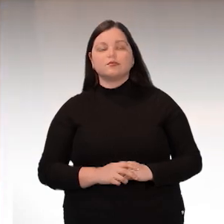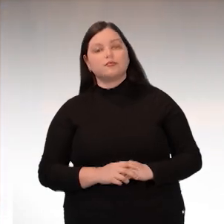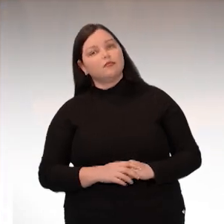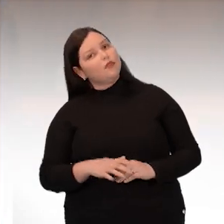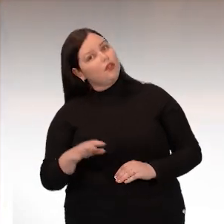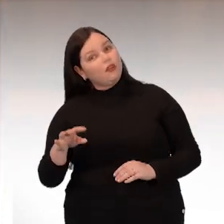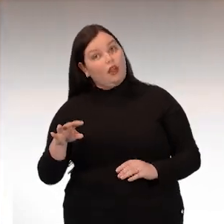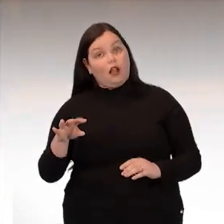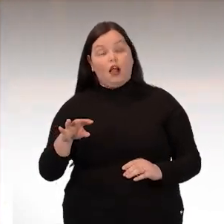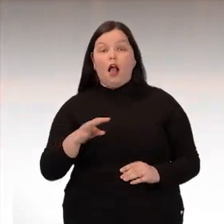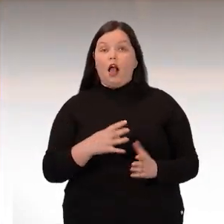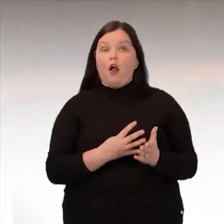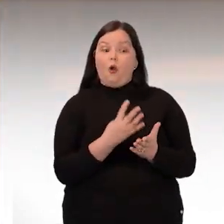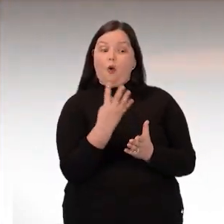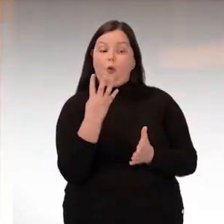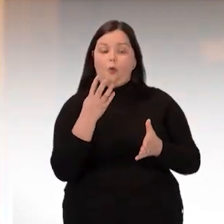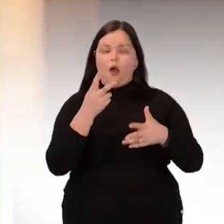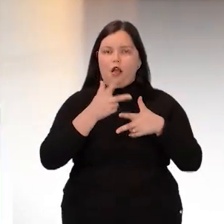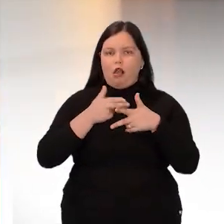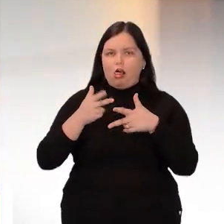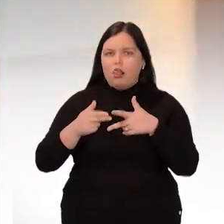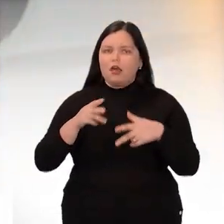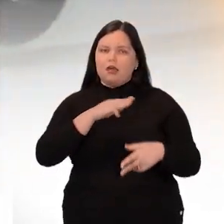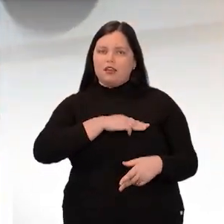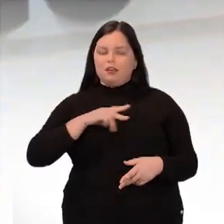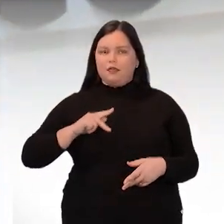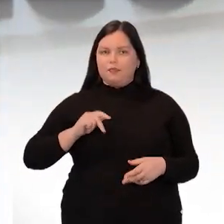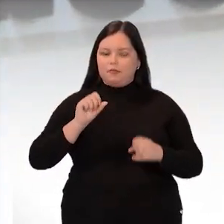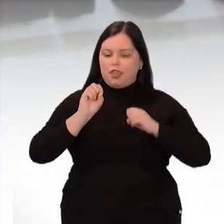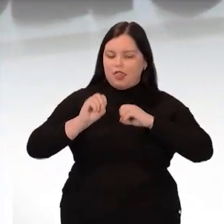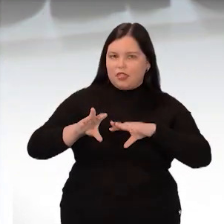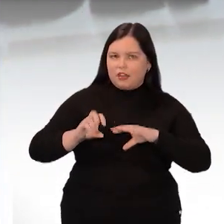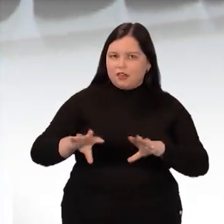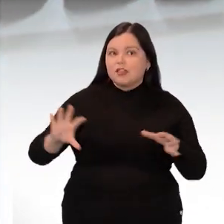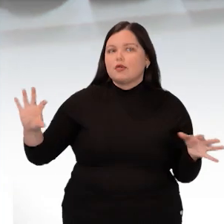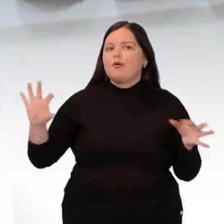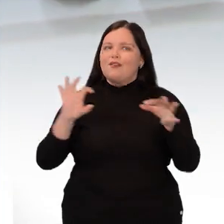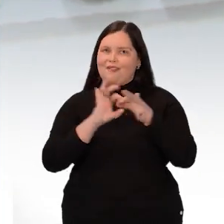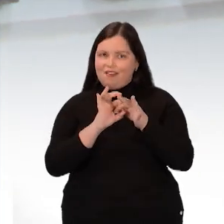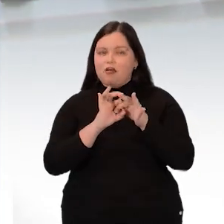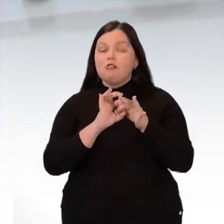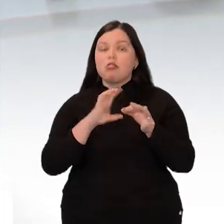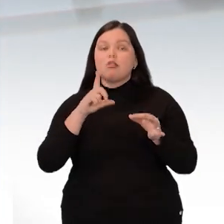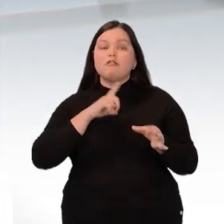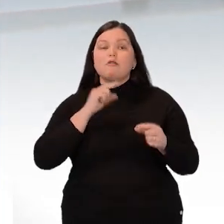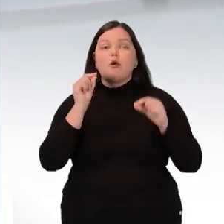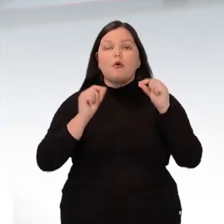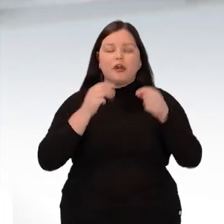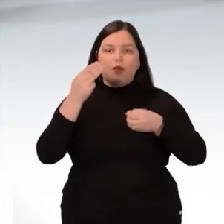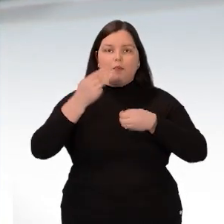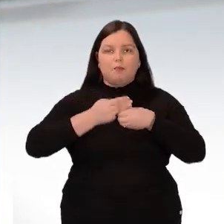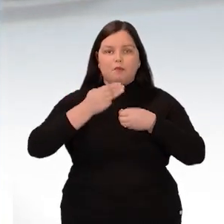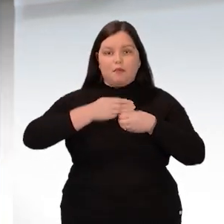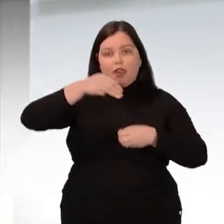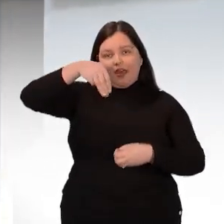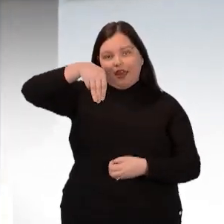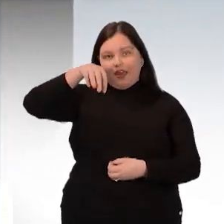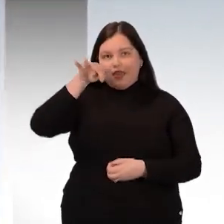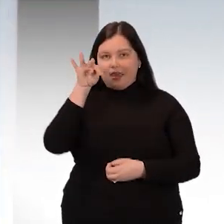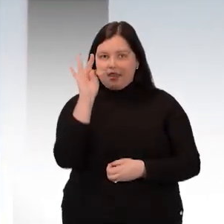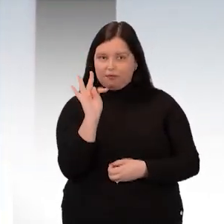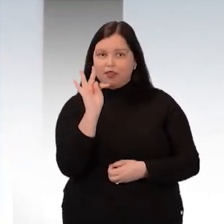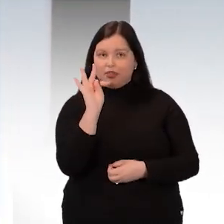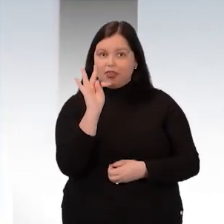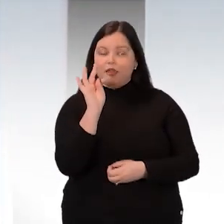E na quarta reportagem da série MPDUC, Ministério Público pela Educação, vamos até o estado de Mato Grosso.